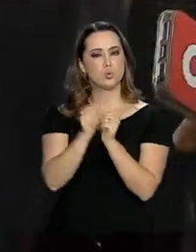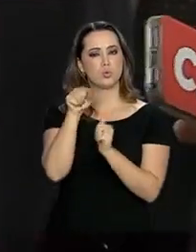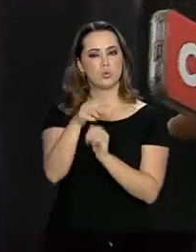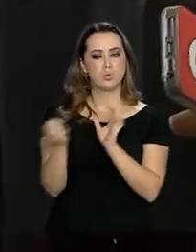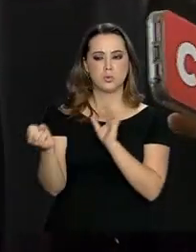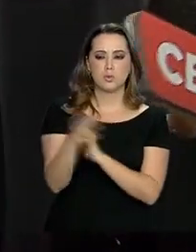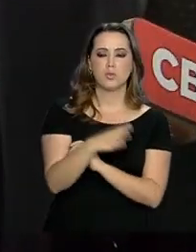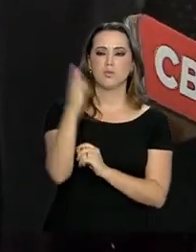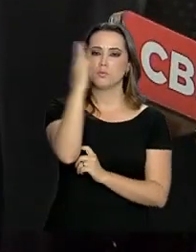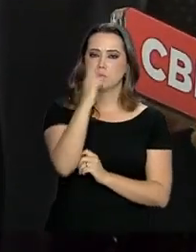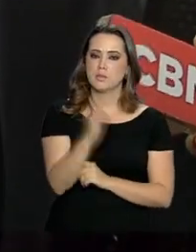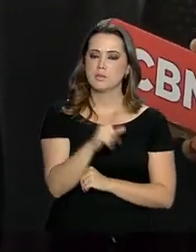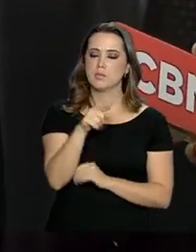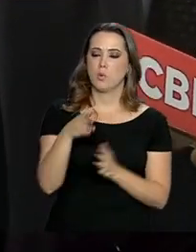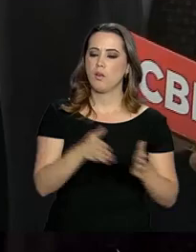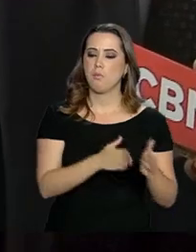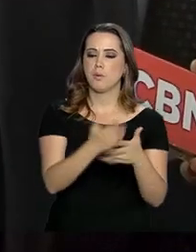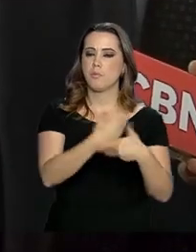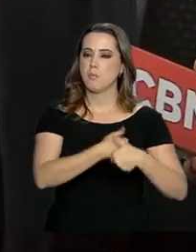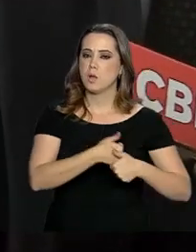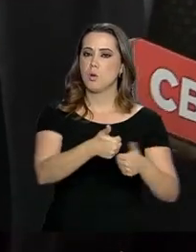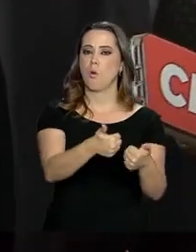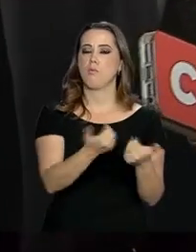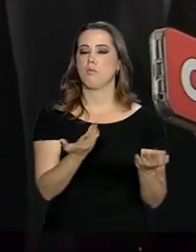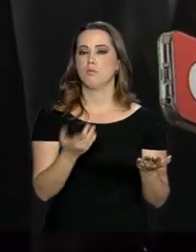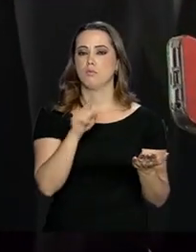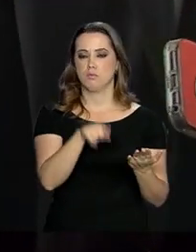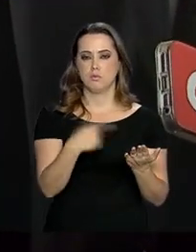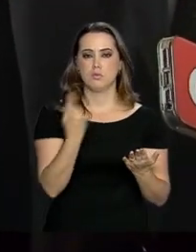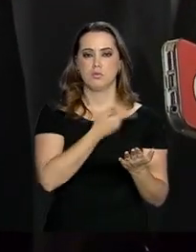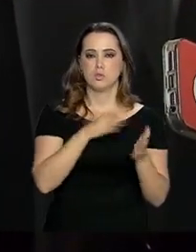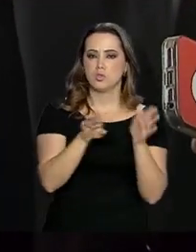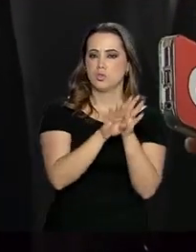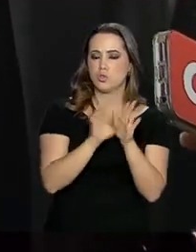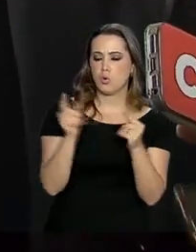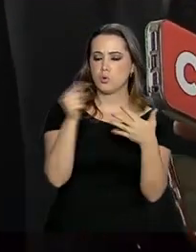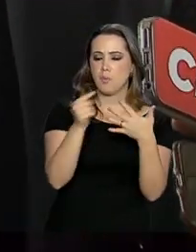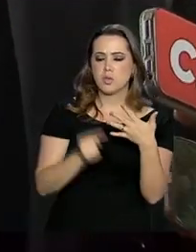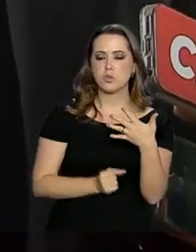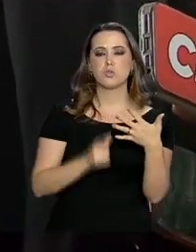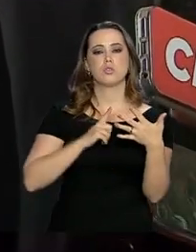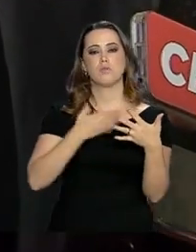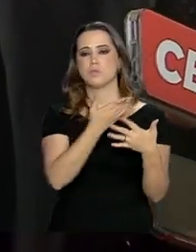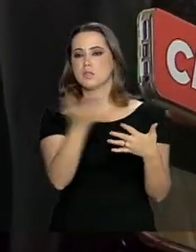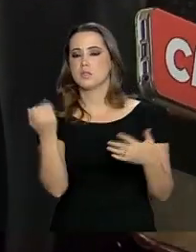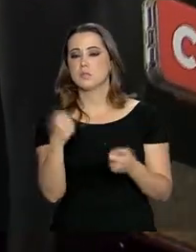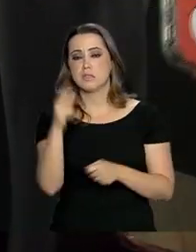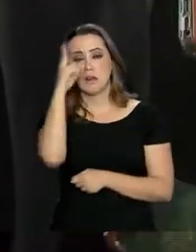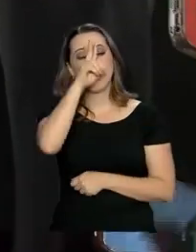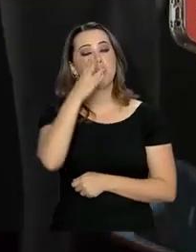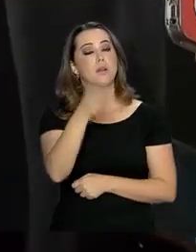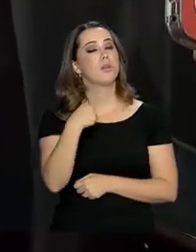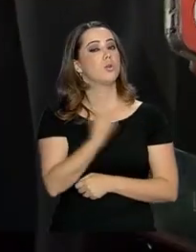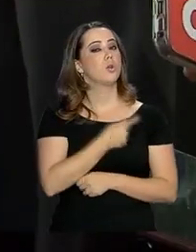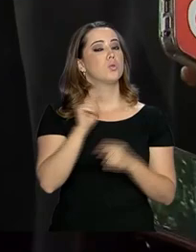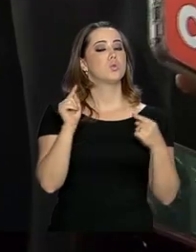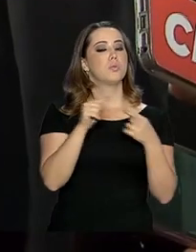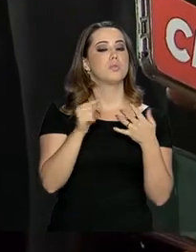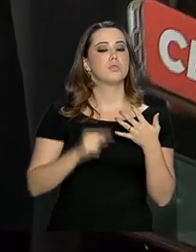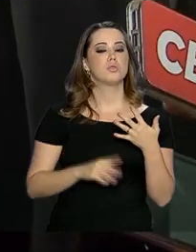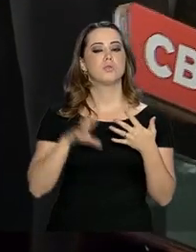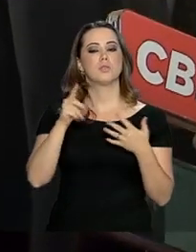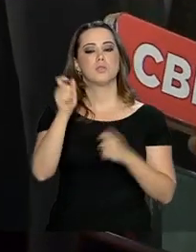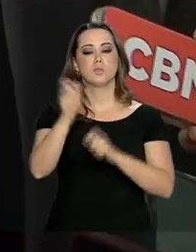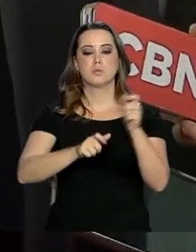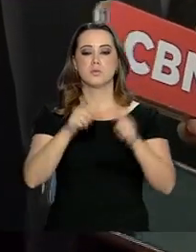que a gente tenha um rumo melhor. E a gente chega aos nossos objetivos. Vocês têm que lembrar que os nossos objetivos é que todo